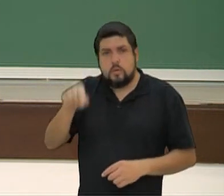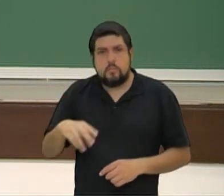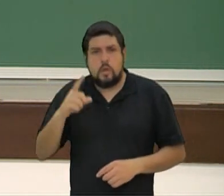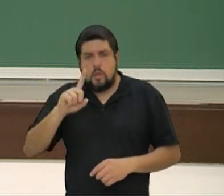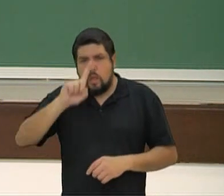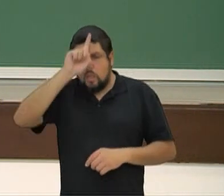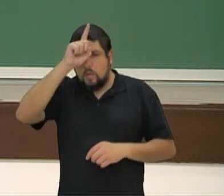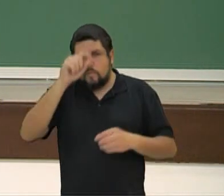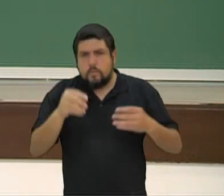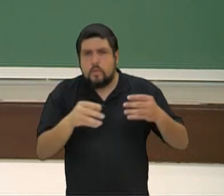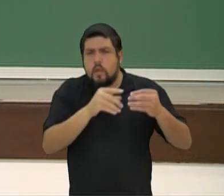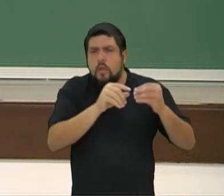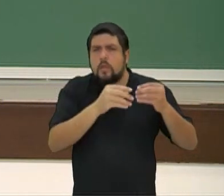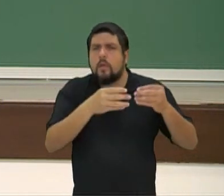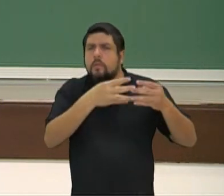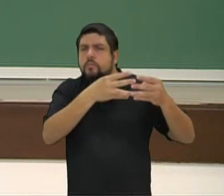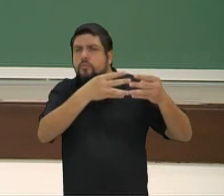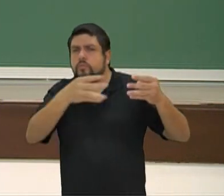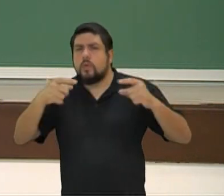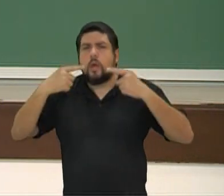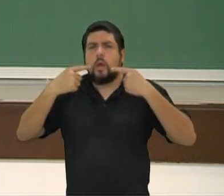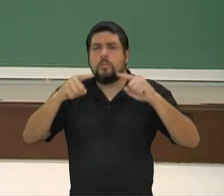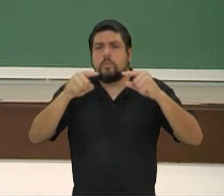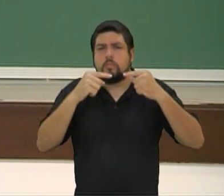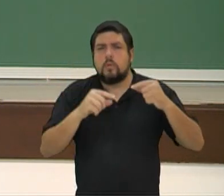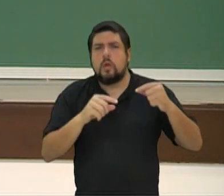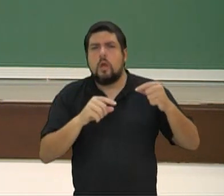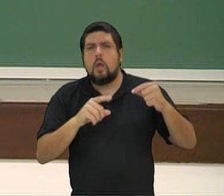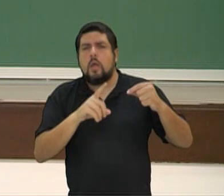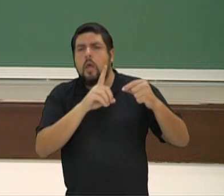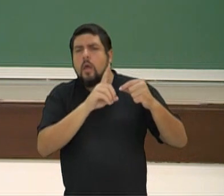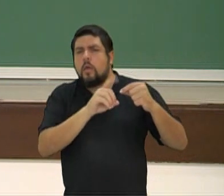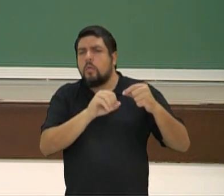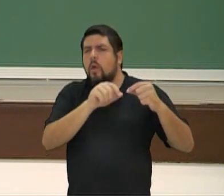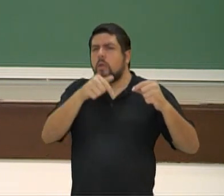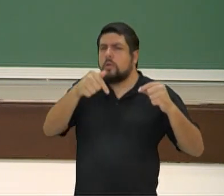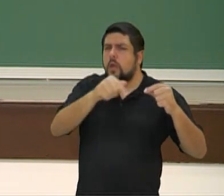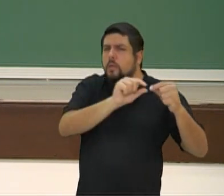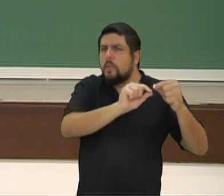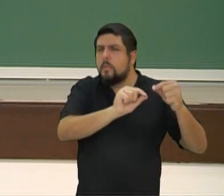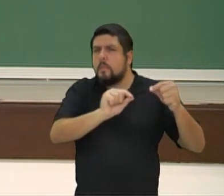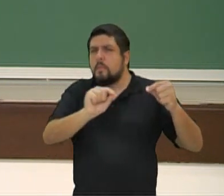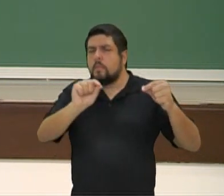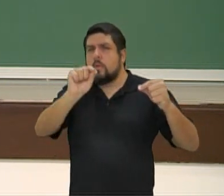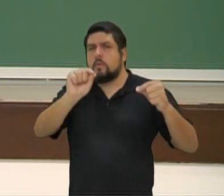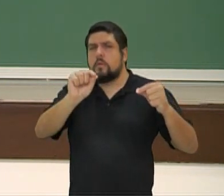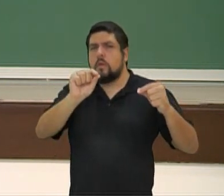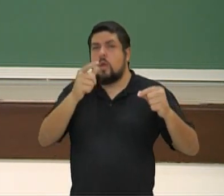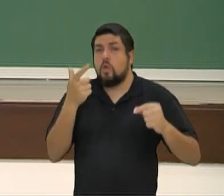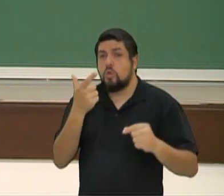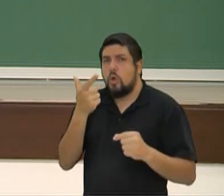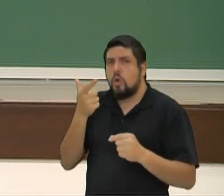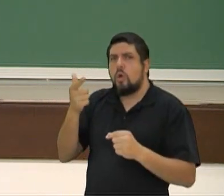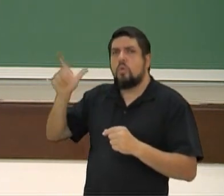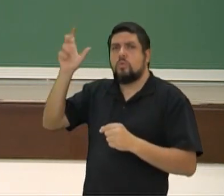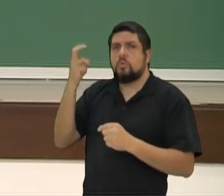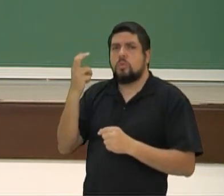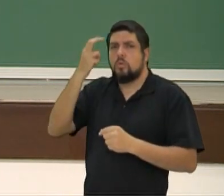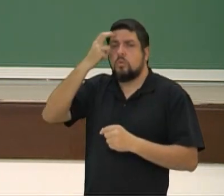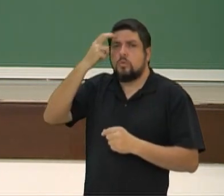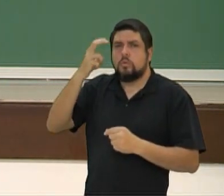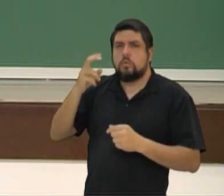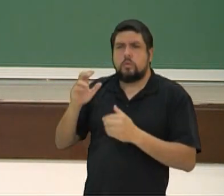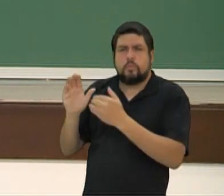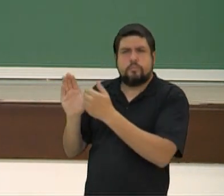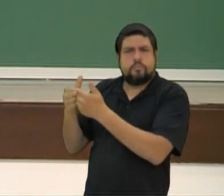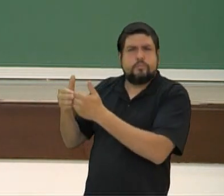nomenclaturaram os sons da natureza do que nós temos hoje nos instrumentos. E, para isso, nós acabamos fechando nossos olhos, nossos ouvidos, melhor dizer. Assim eu